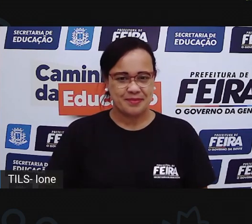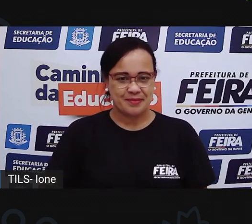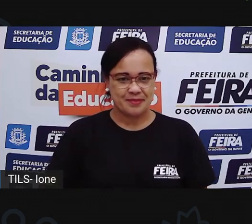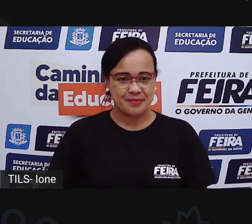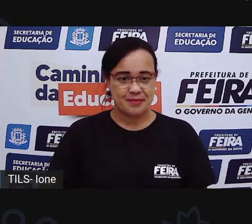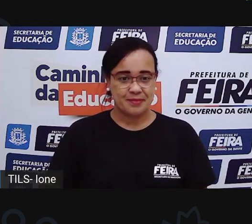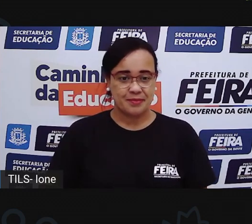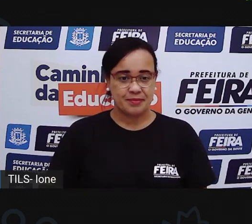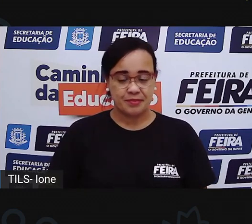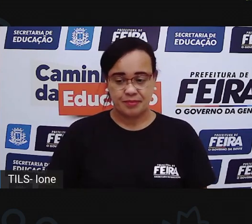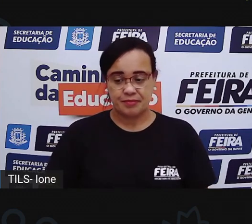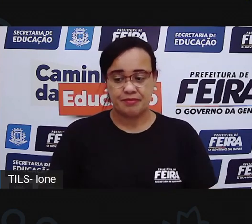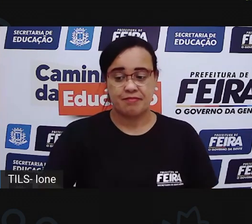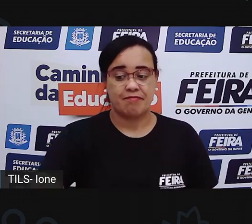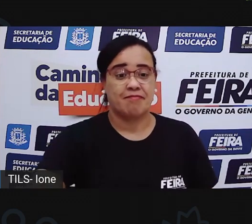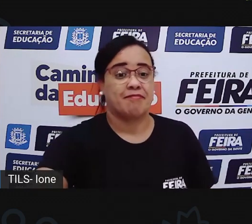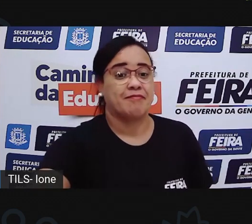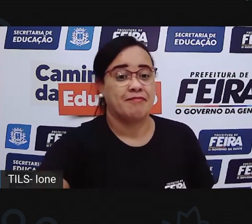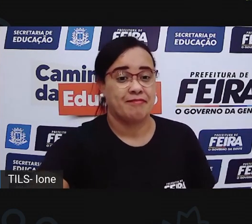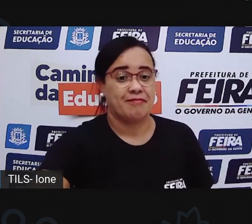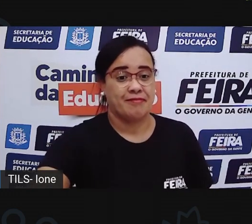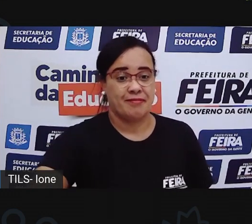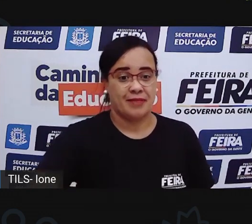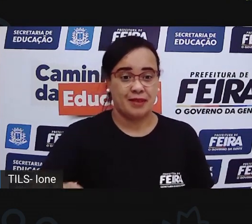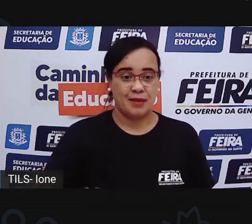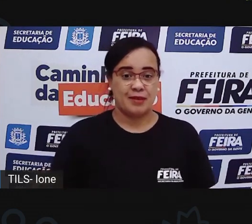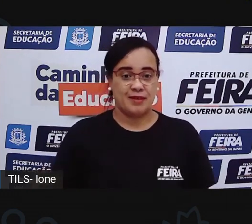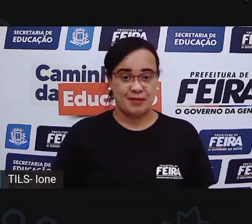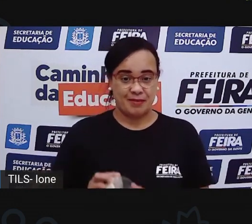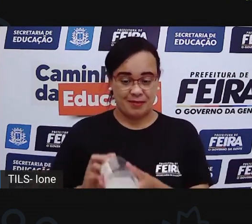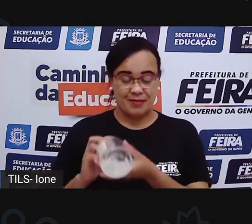Tira todo o fundo e deixa só, ó,